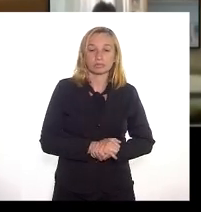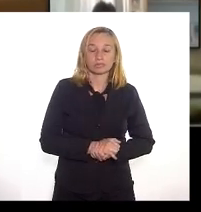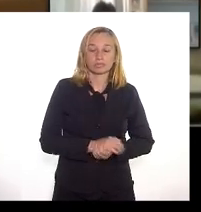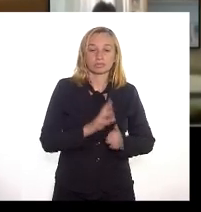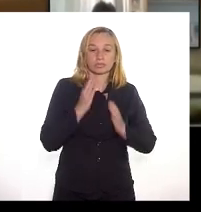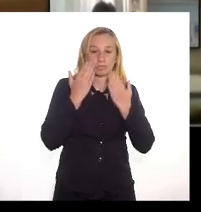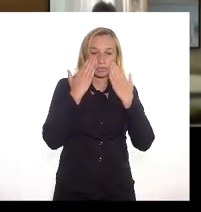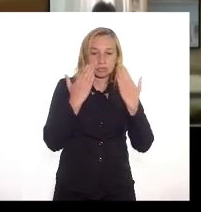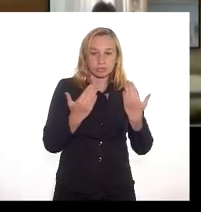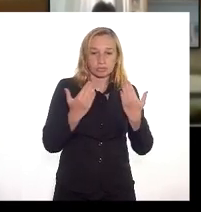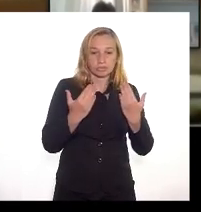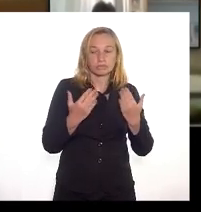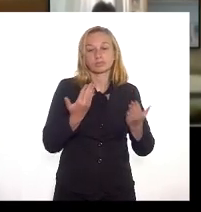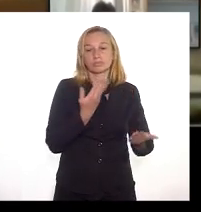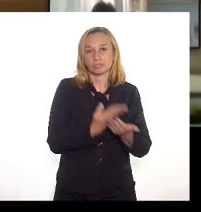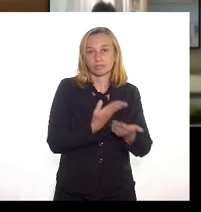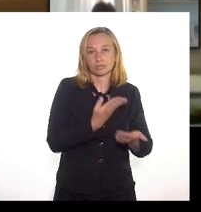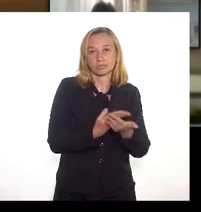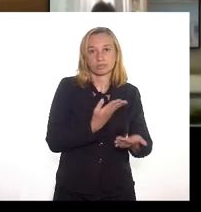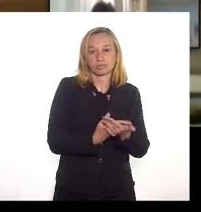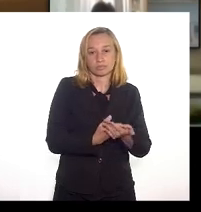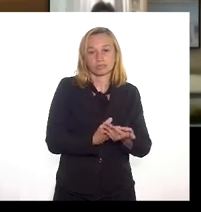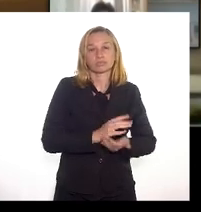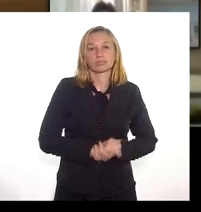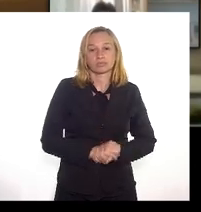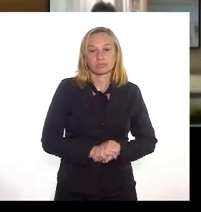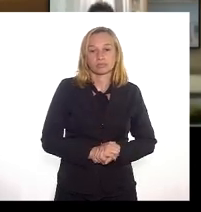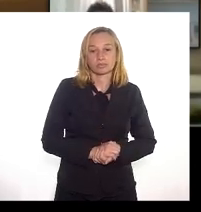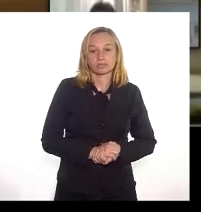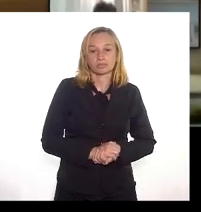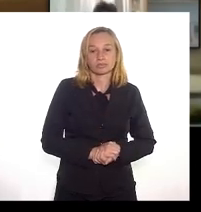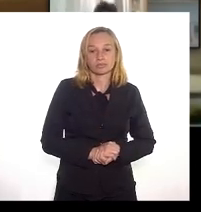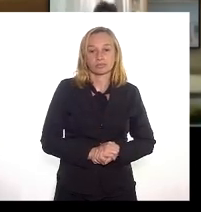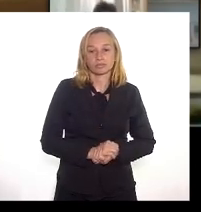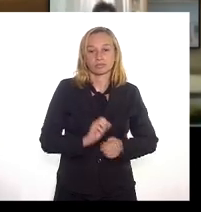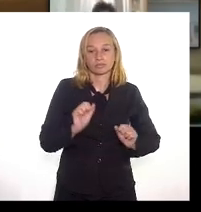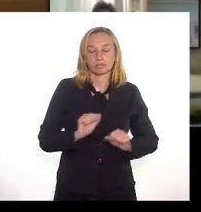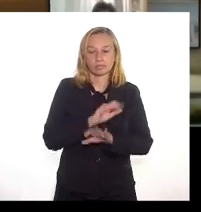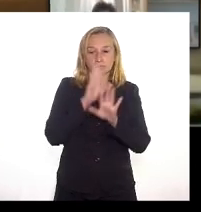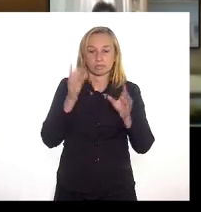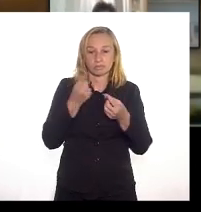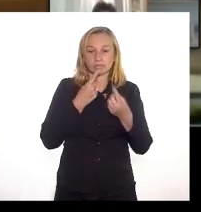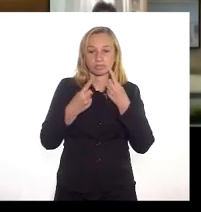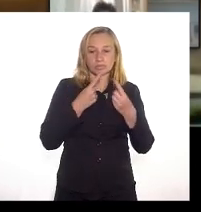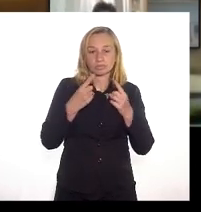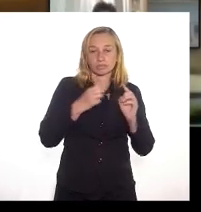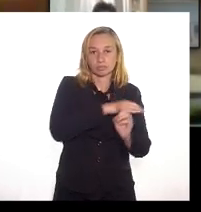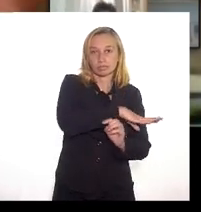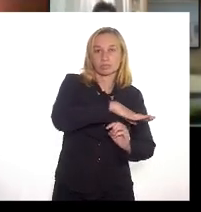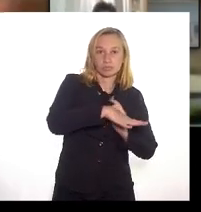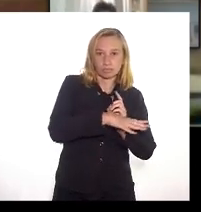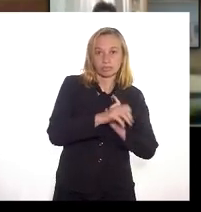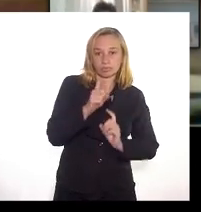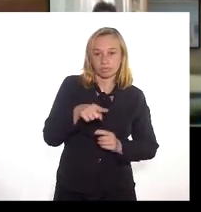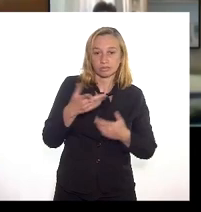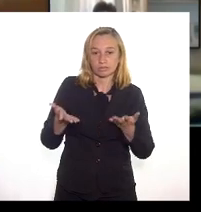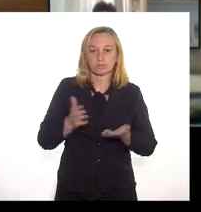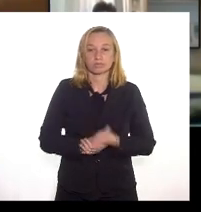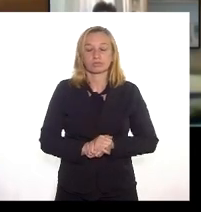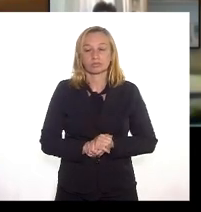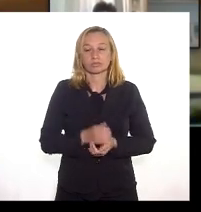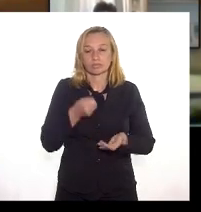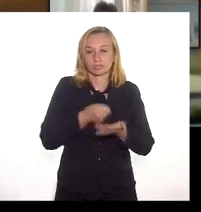apresentação desses estudos e o esclarecimento e o diálogo com a sociedade que muitas vezes